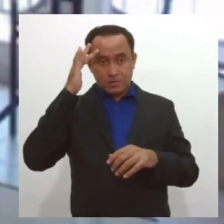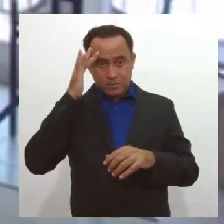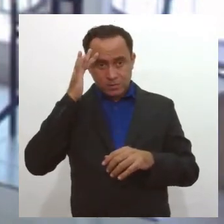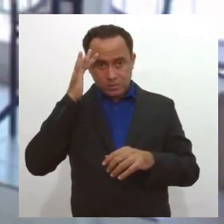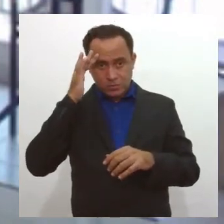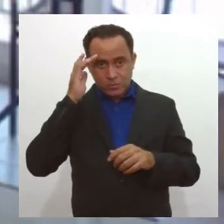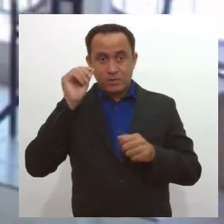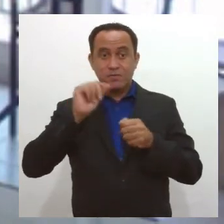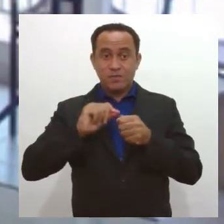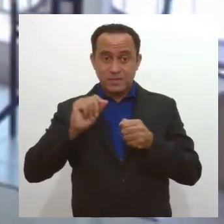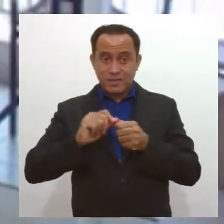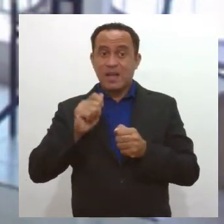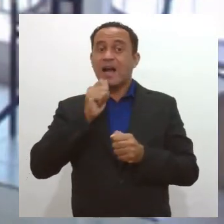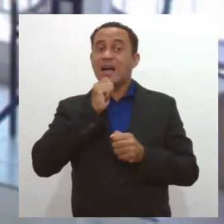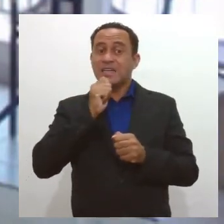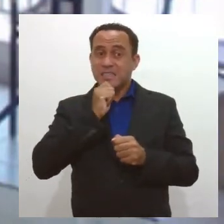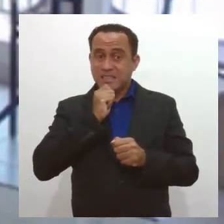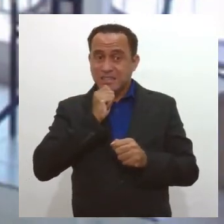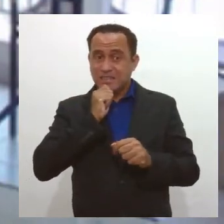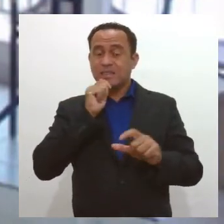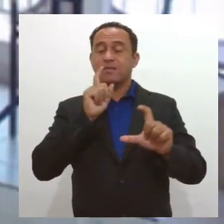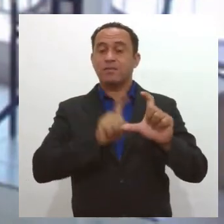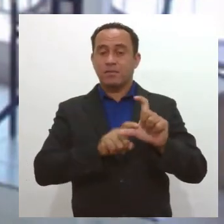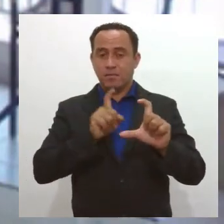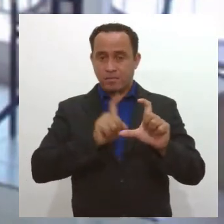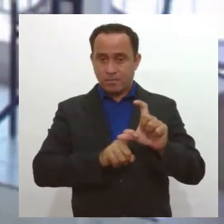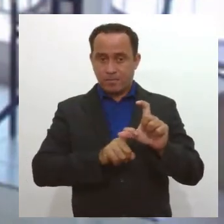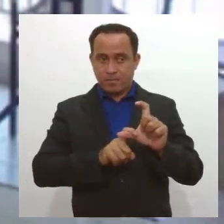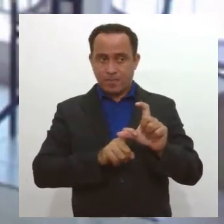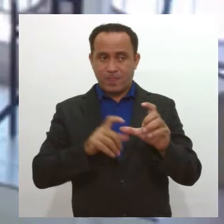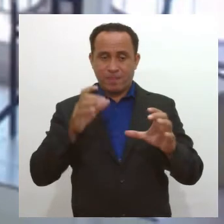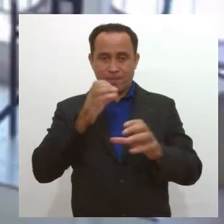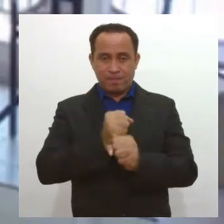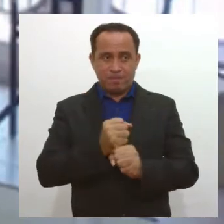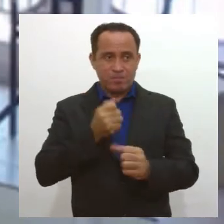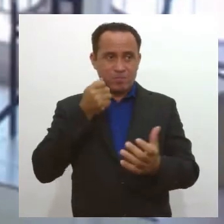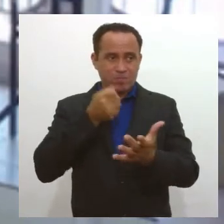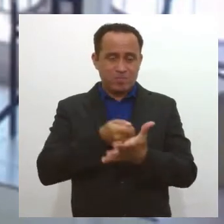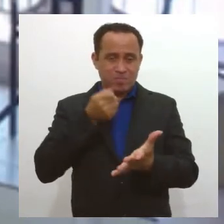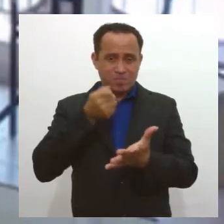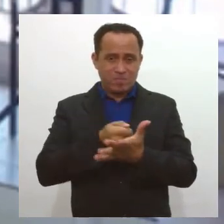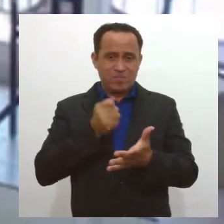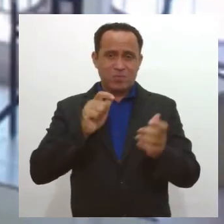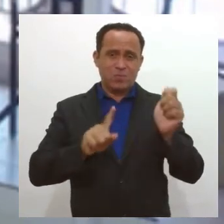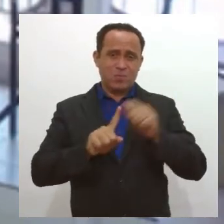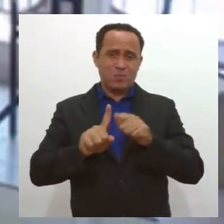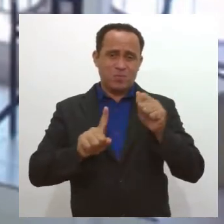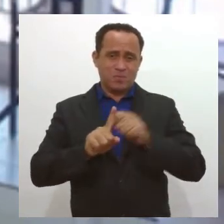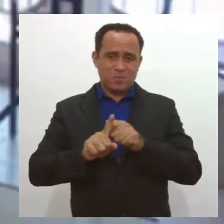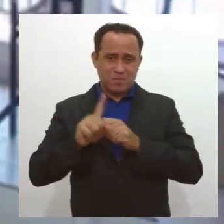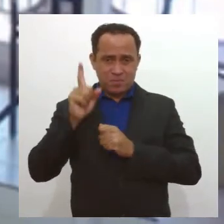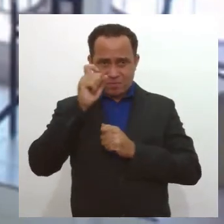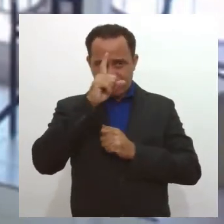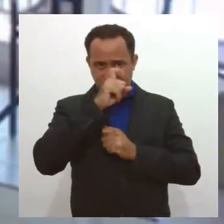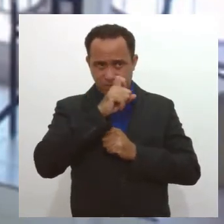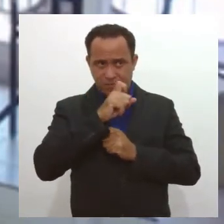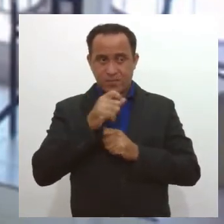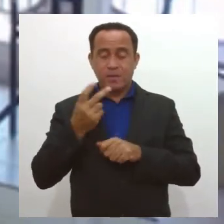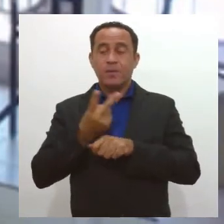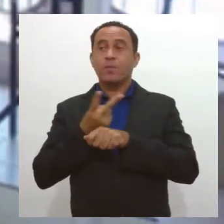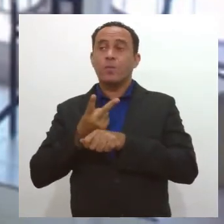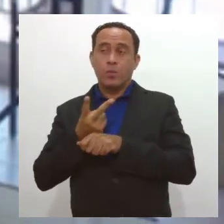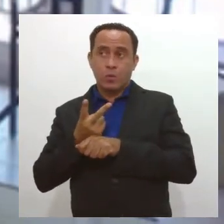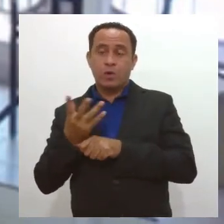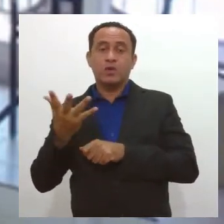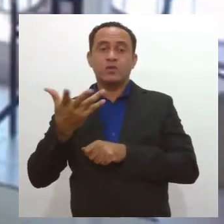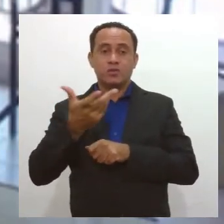fazendo isso, ainda não está sendo possível fechar as contas, pagar tudo no final do mês, é buscar alternativas para